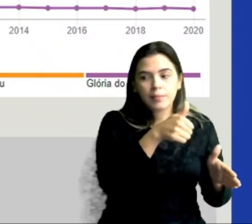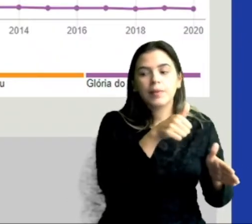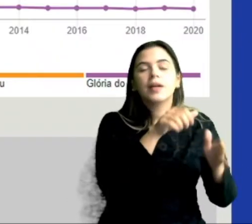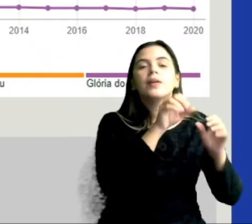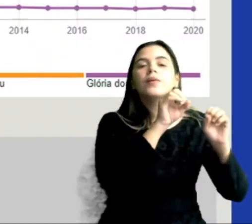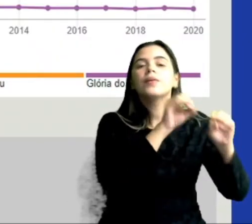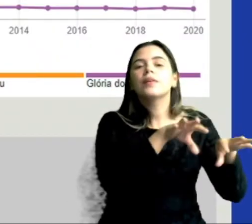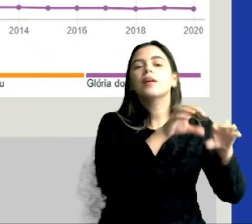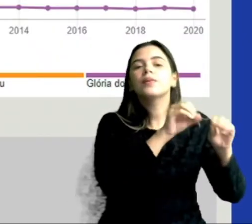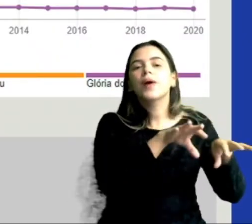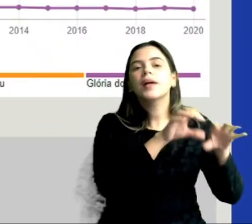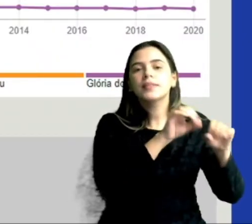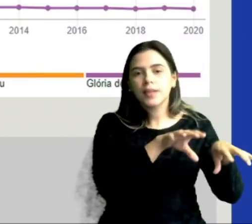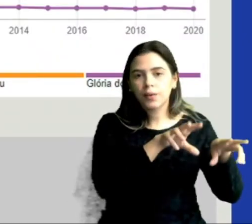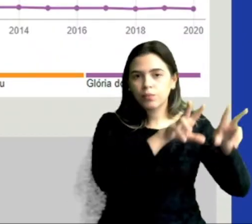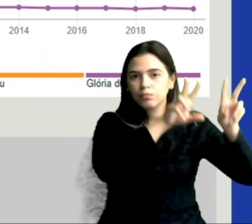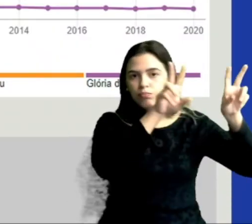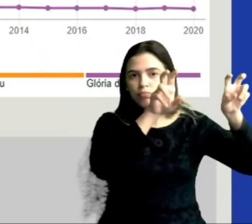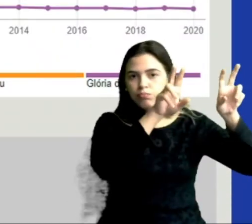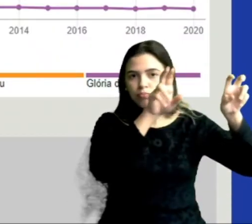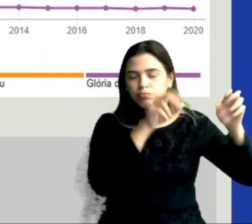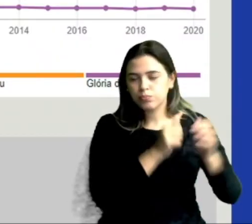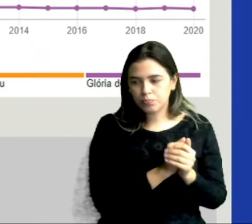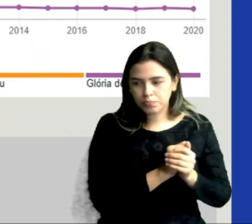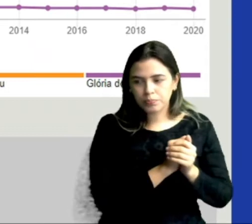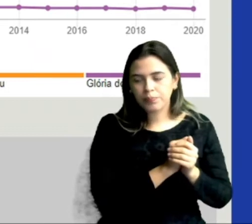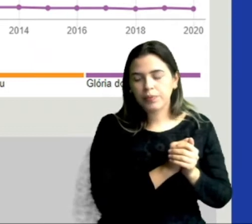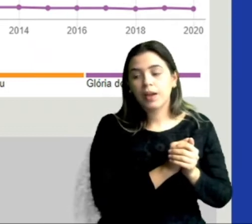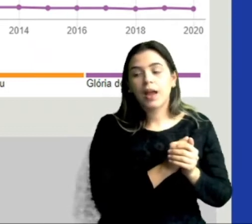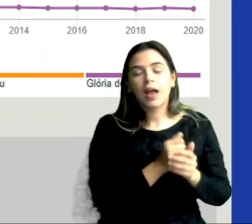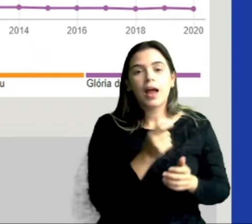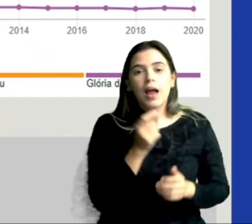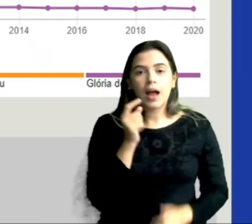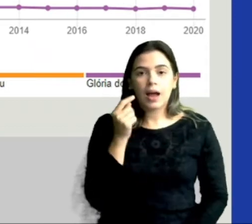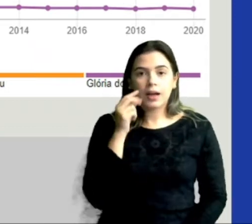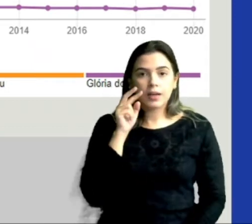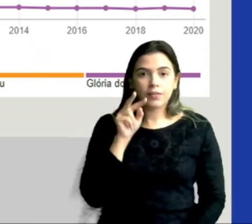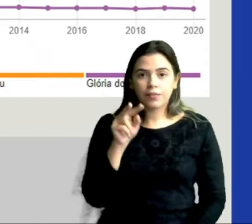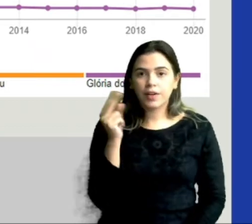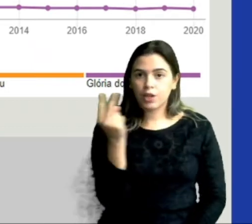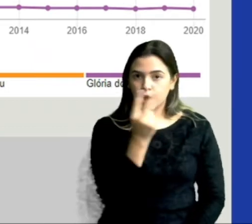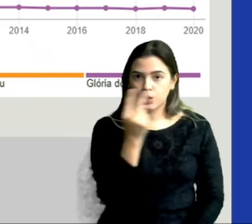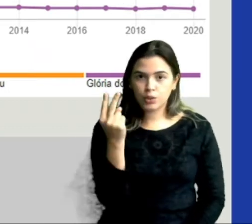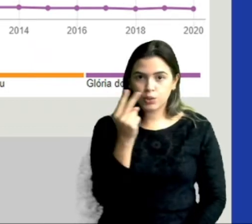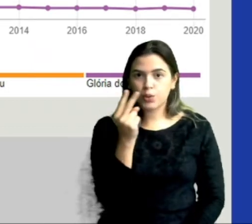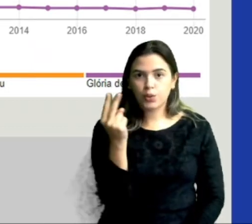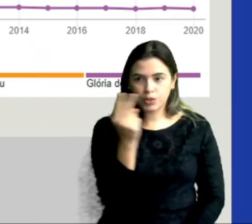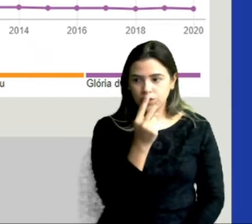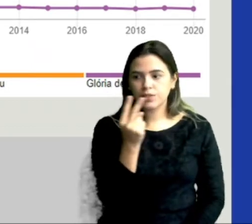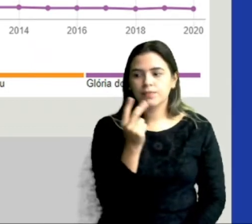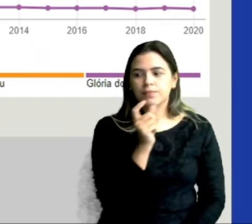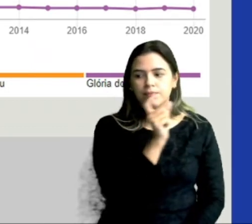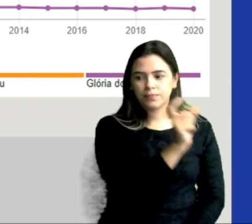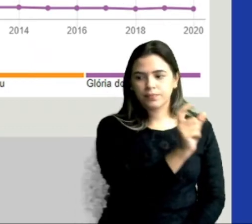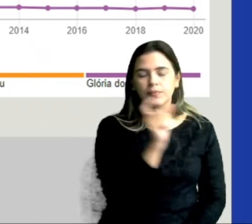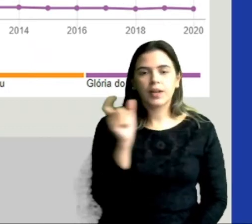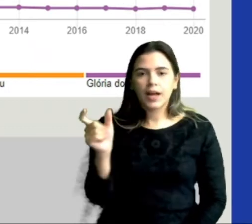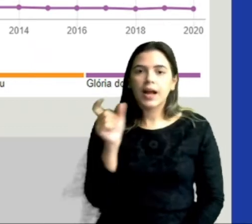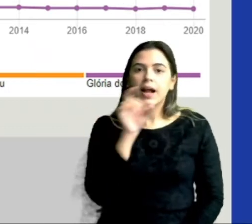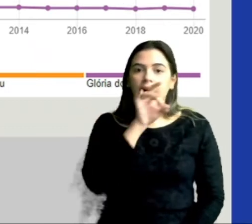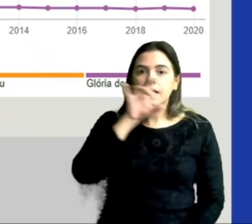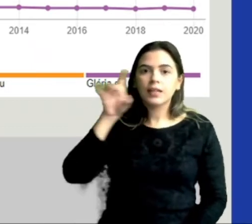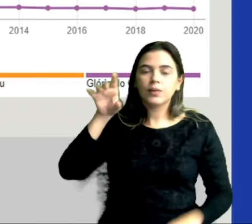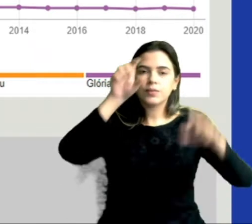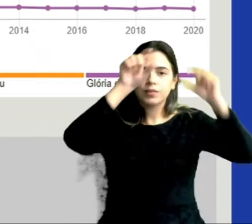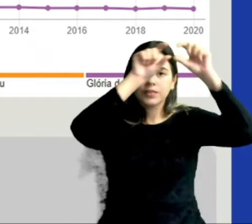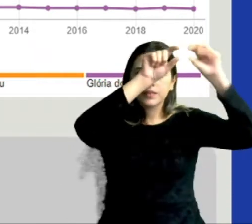educação. Então, aqui a gente vê dois gráficos. Lembra que a gente discutiu, os gráficos têm que ter seus títulos.